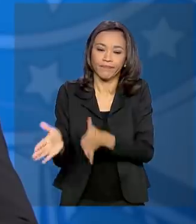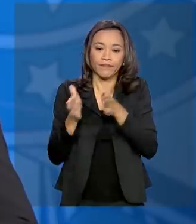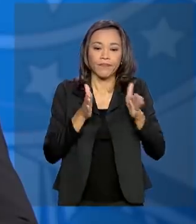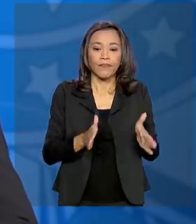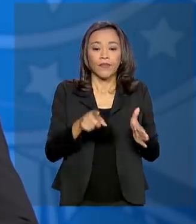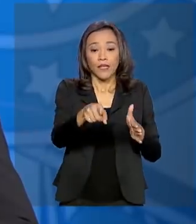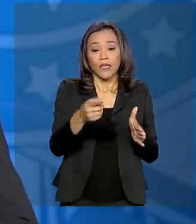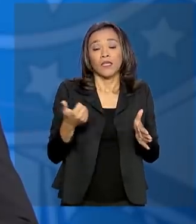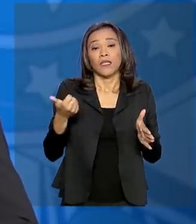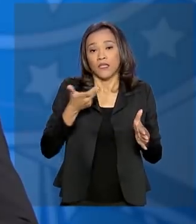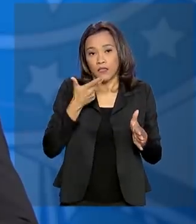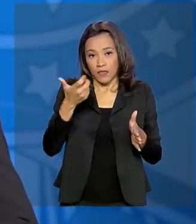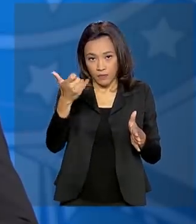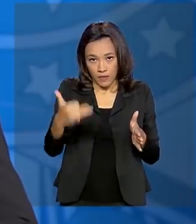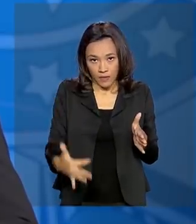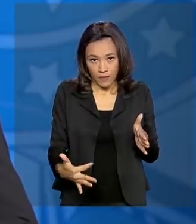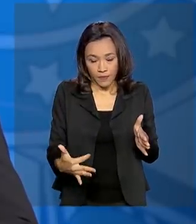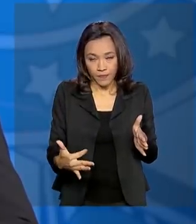mais vezes,